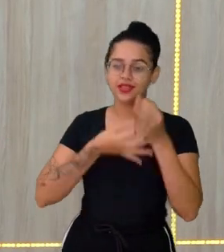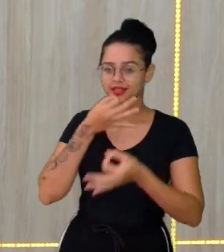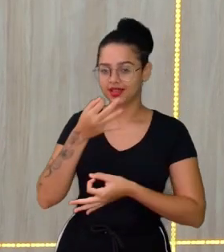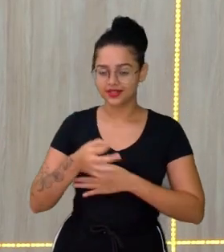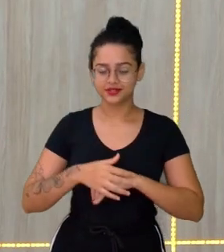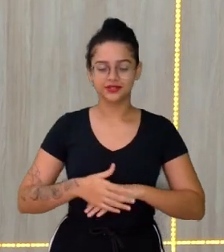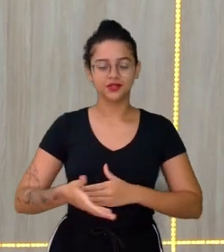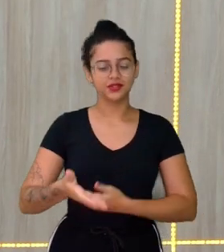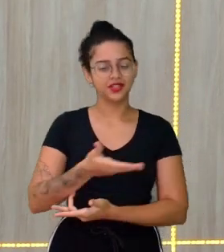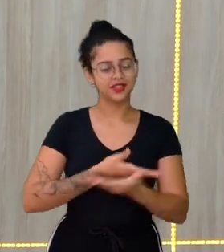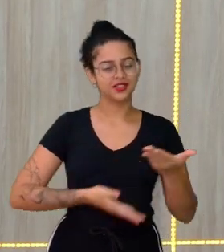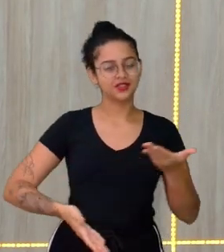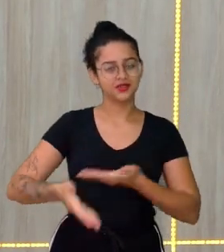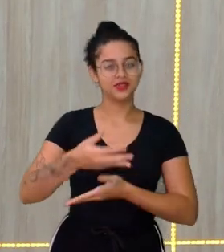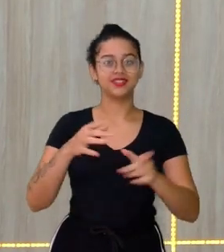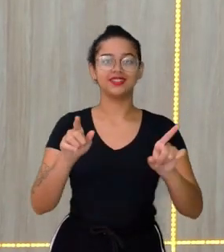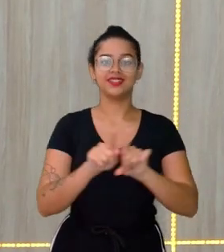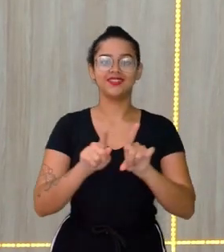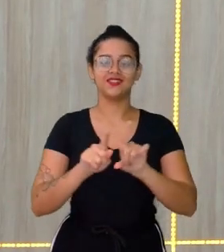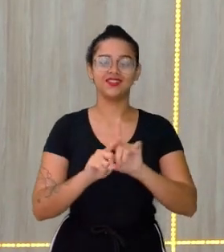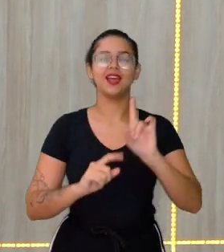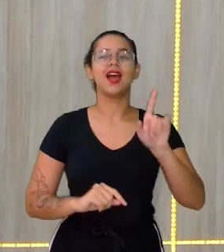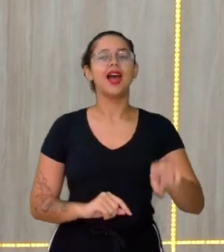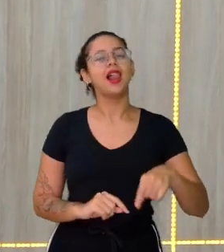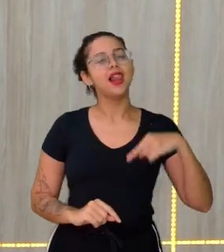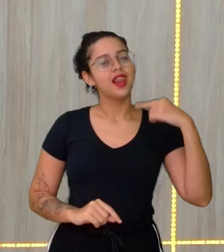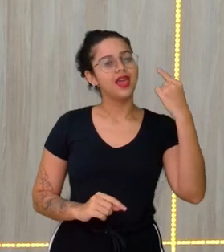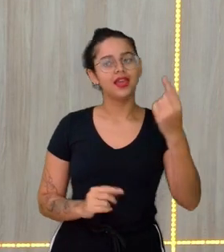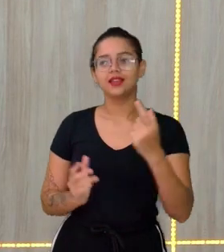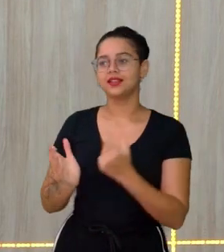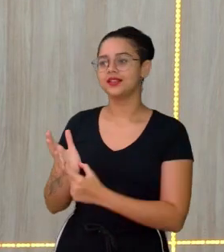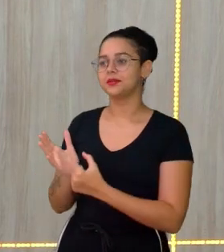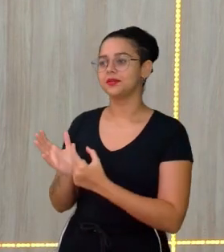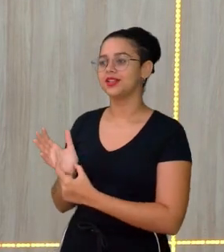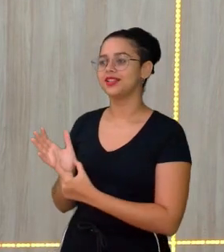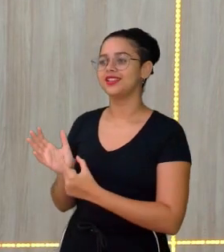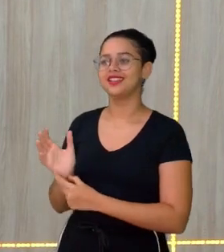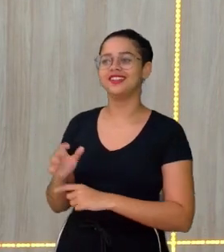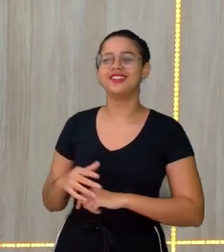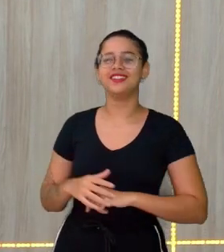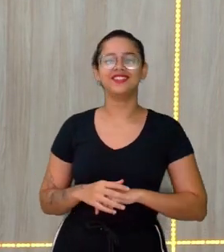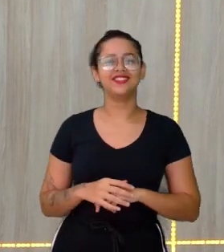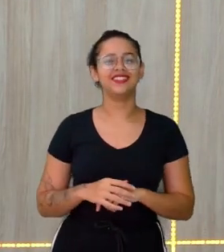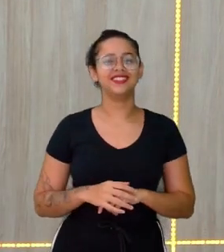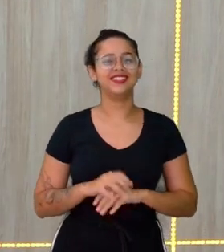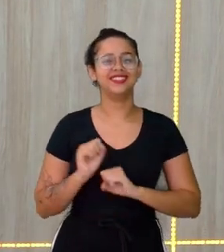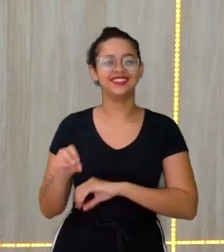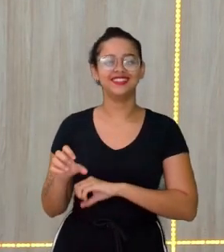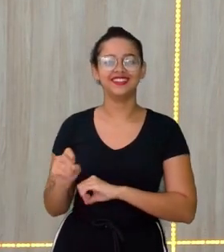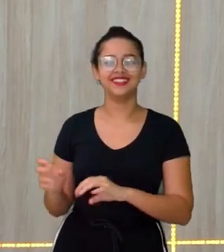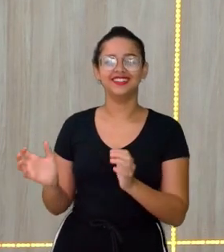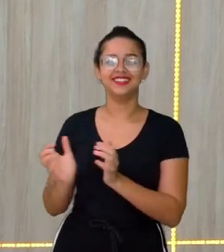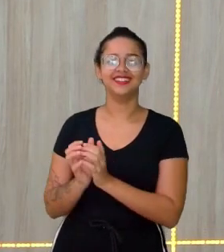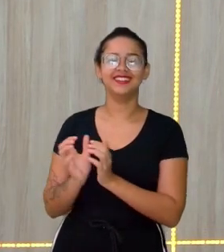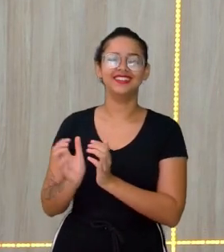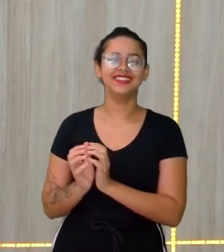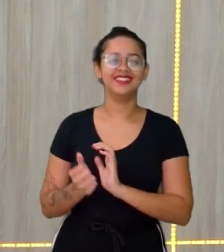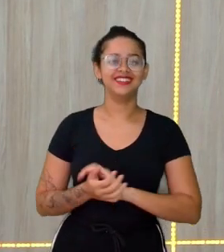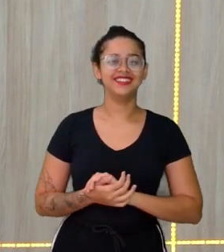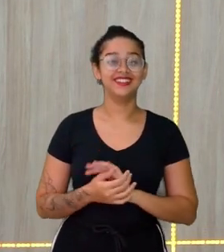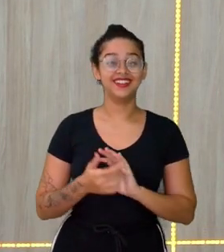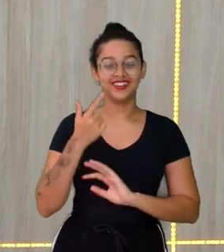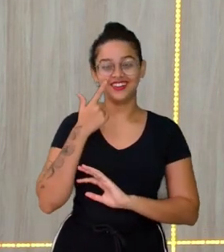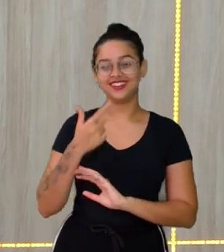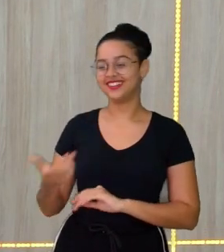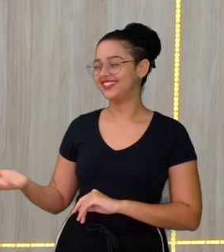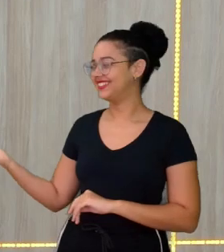interações Além, claro, do aplicativo Educa Recife Olha